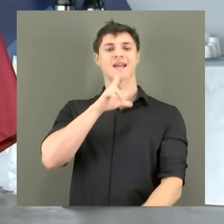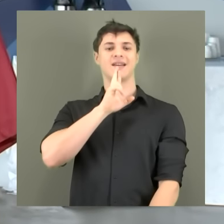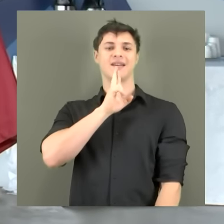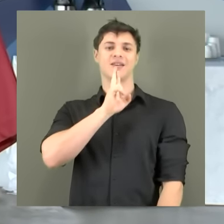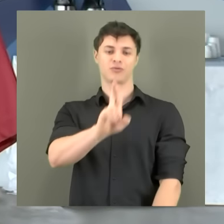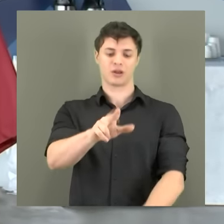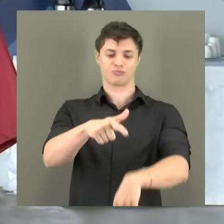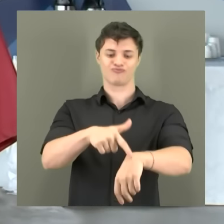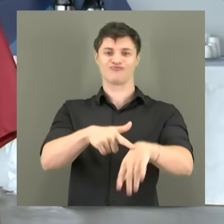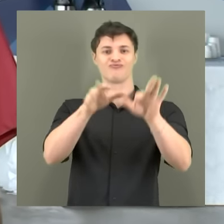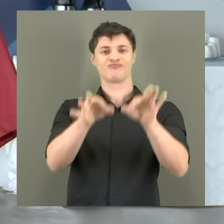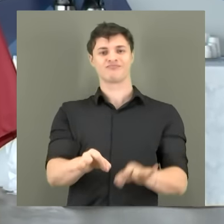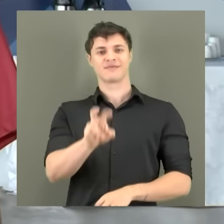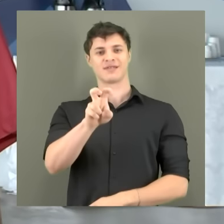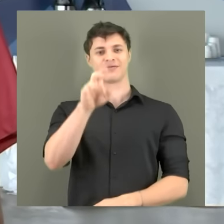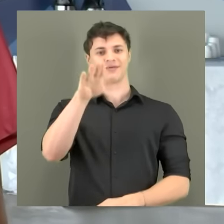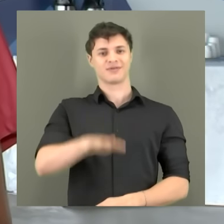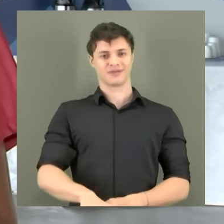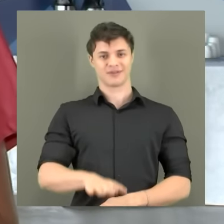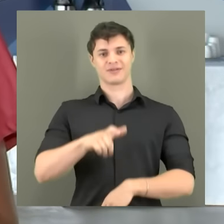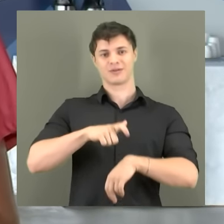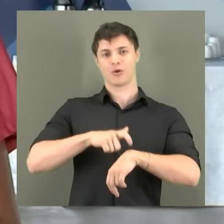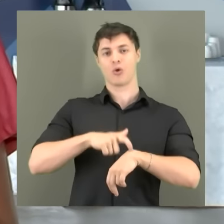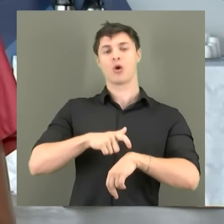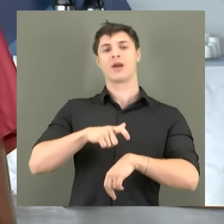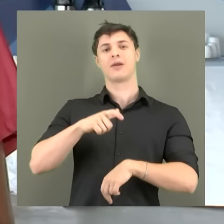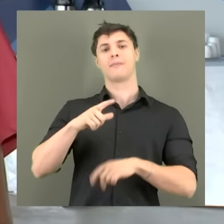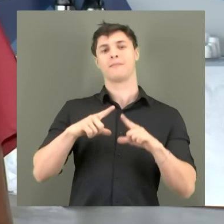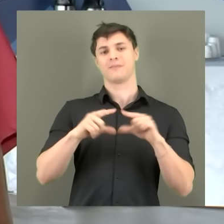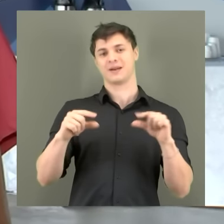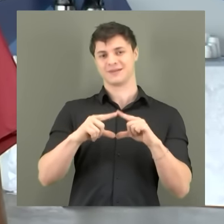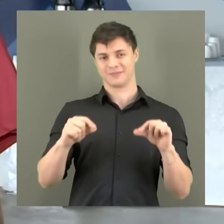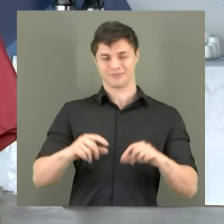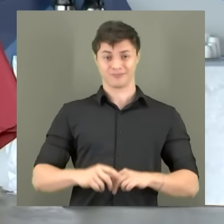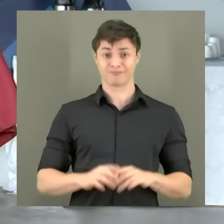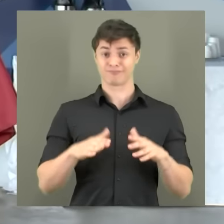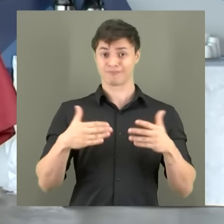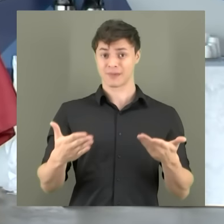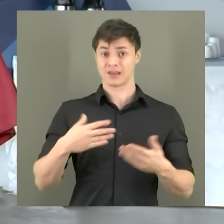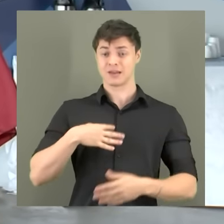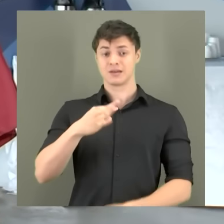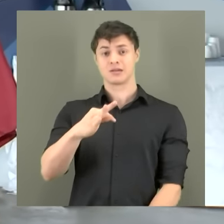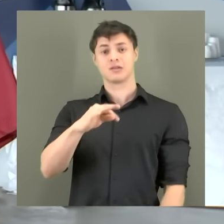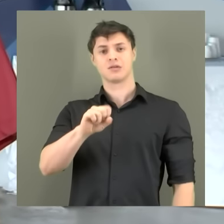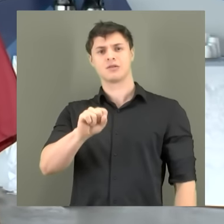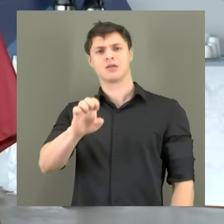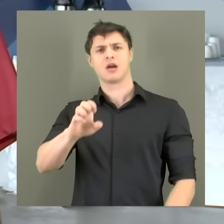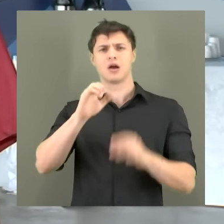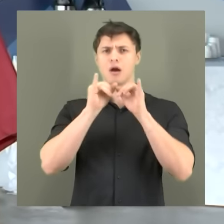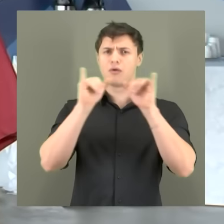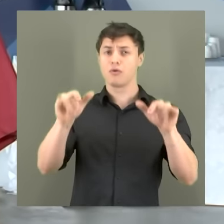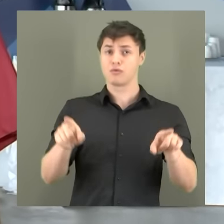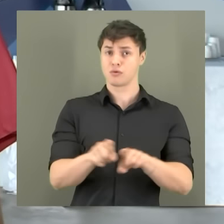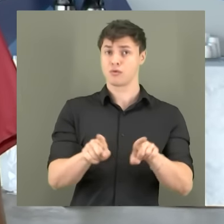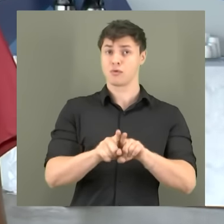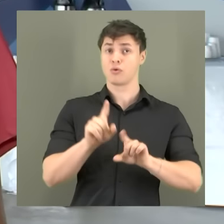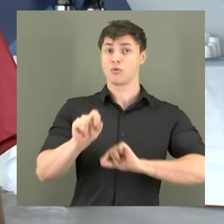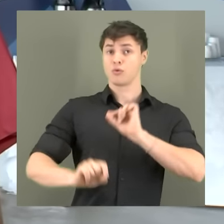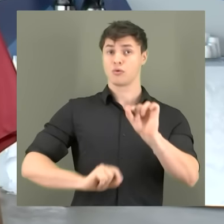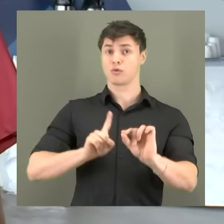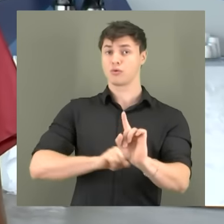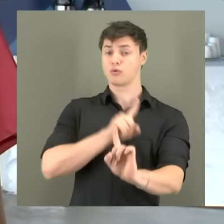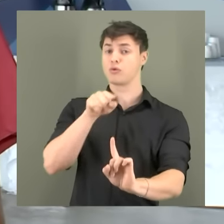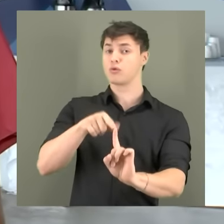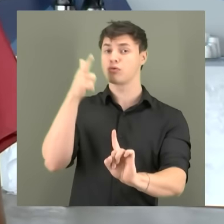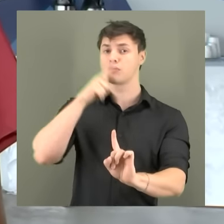das 5 horas da tarde em todo o país. O Tribunal Superior Eleitoral informou ainda que para garantir